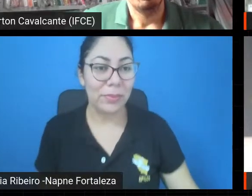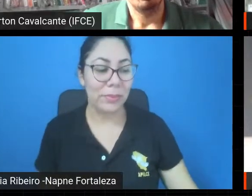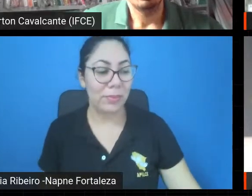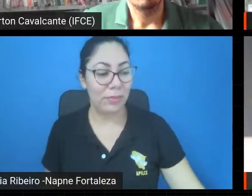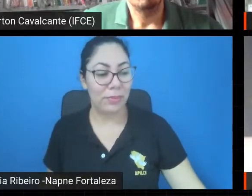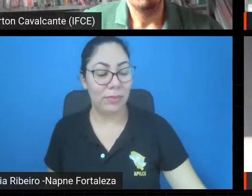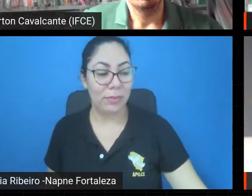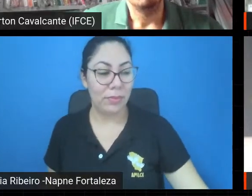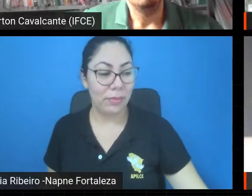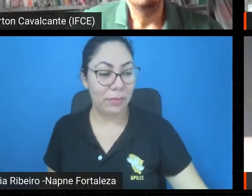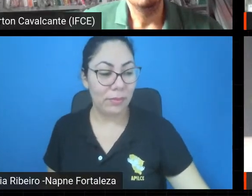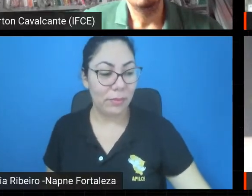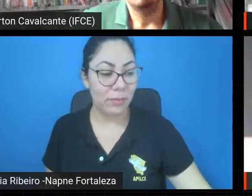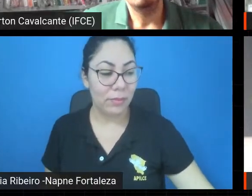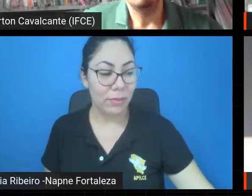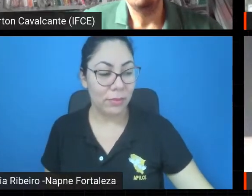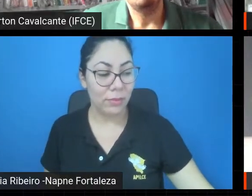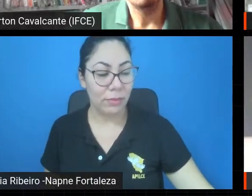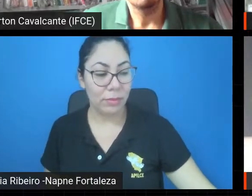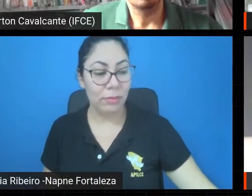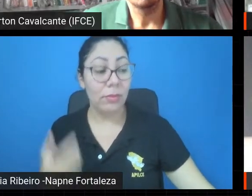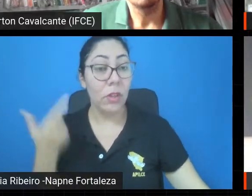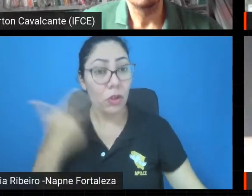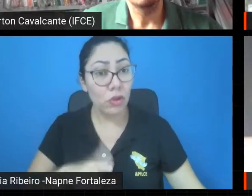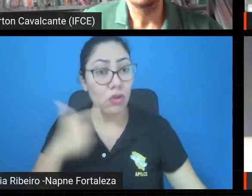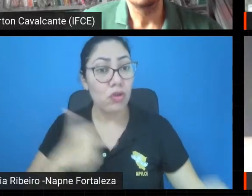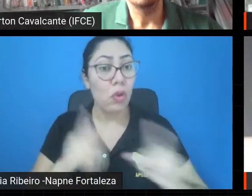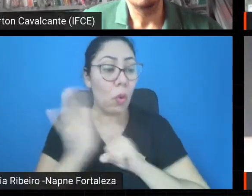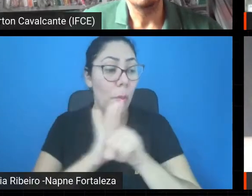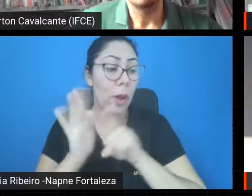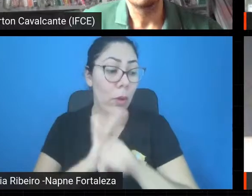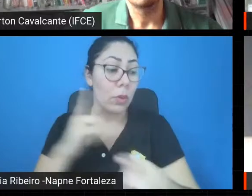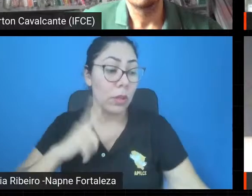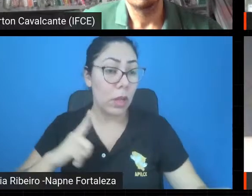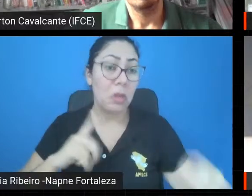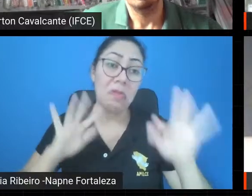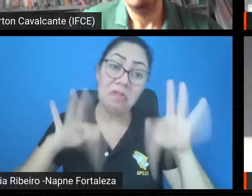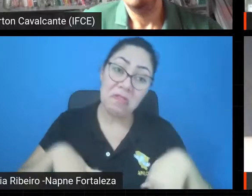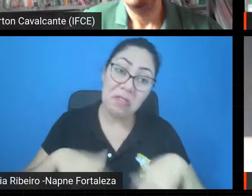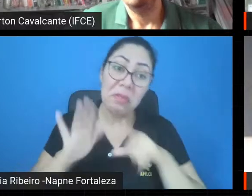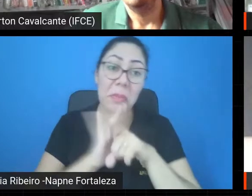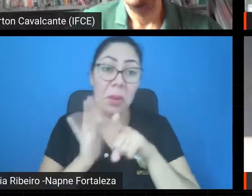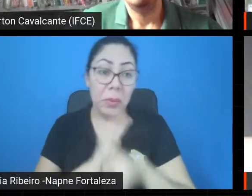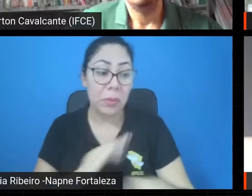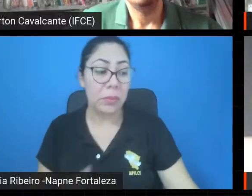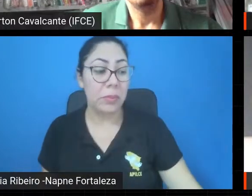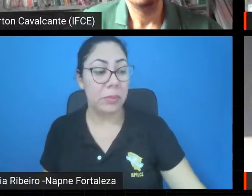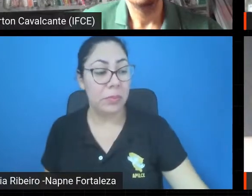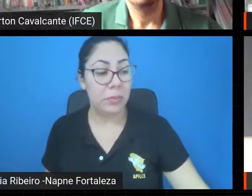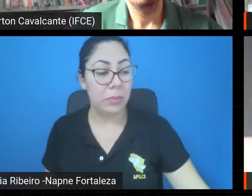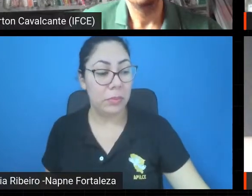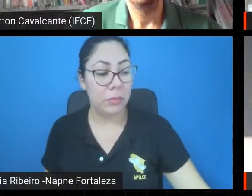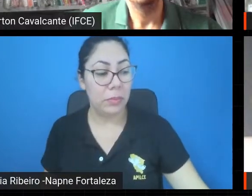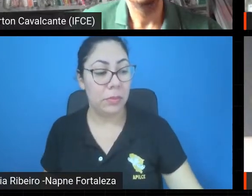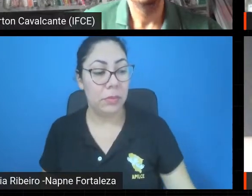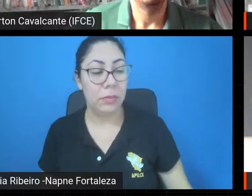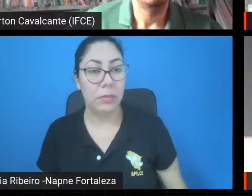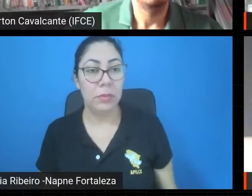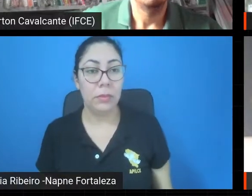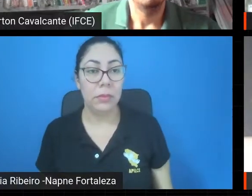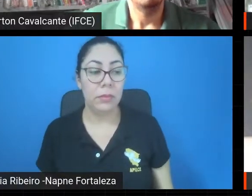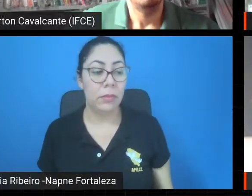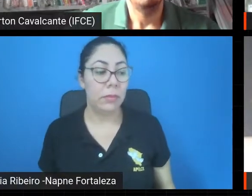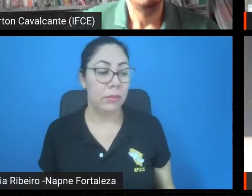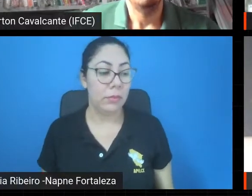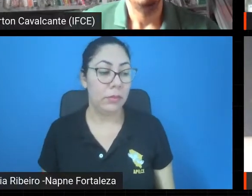mais alguma pergunta? Já vamos para as considerações finais. Mais alguma pergunta?